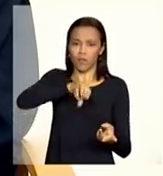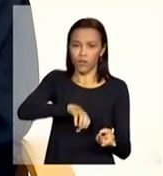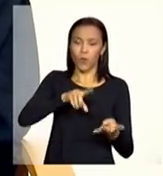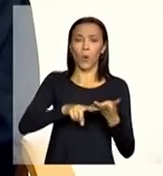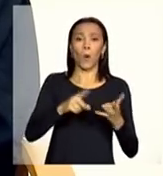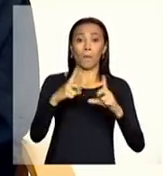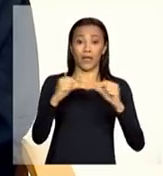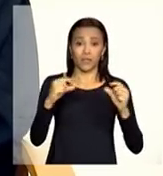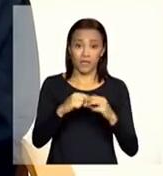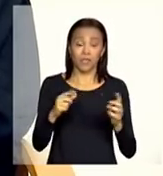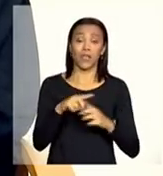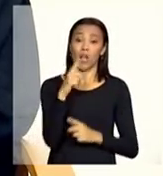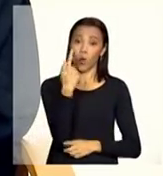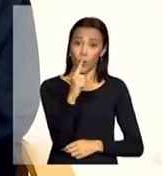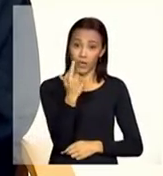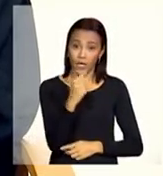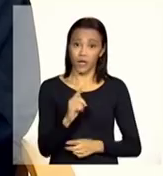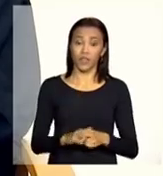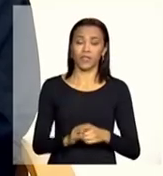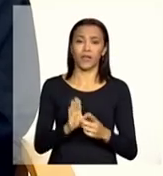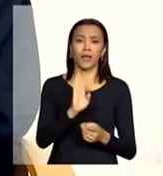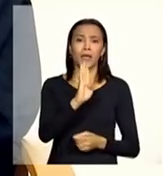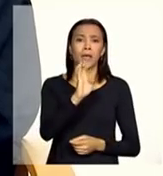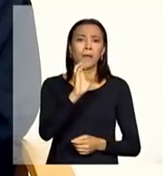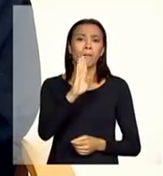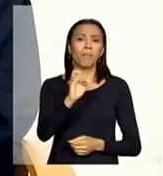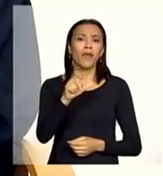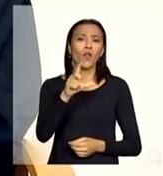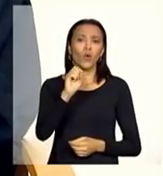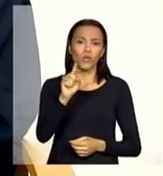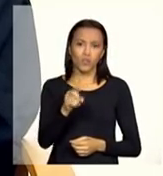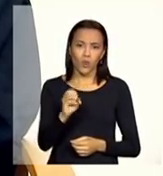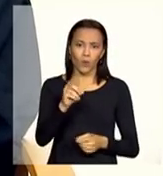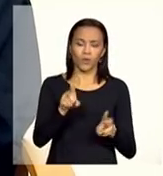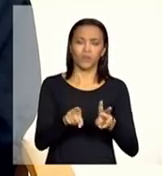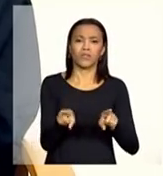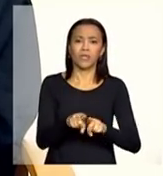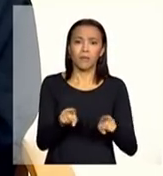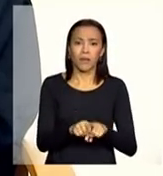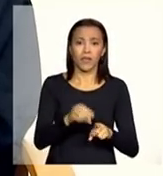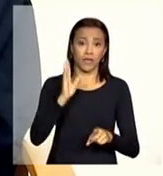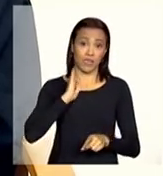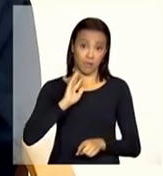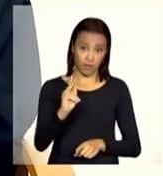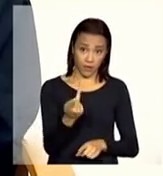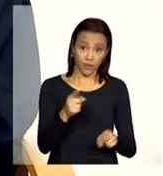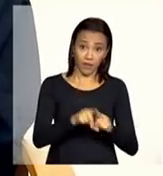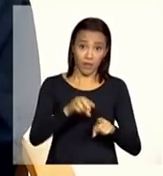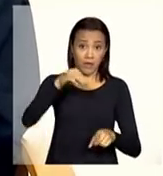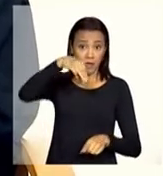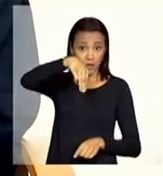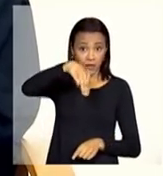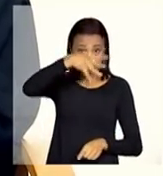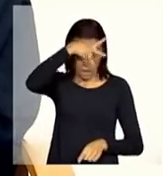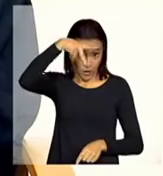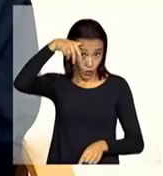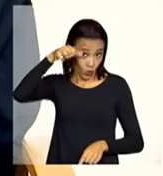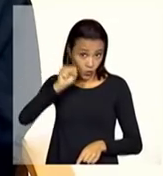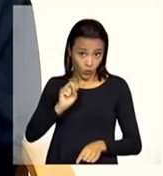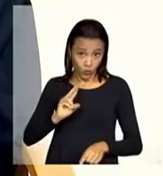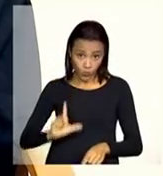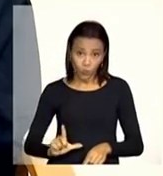Goiânia Belo Horizonte Montes Claros Sabará que são em Minas Gerais no Mato Grosso do Sul em Campo Grande